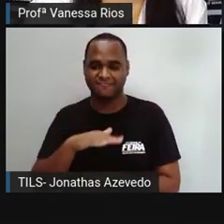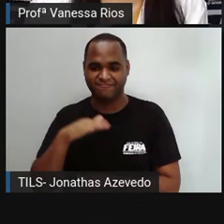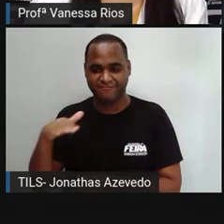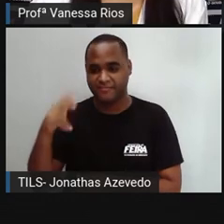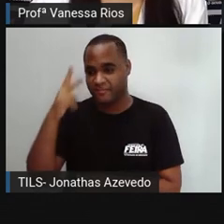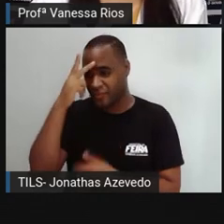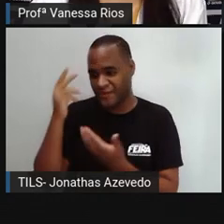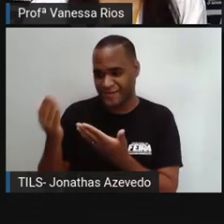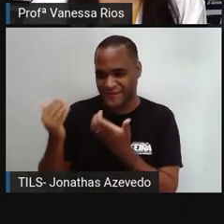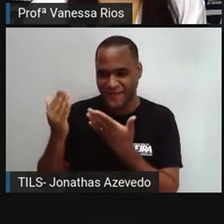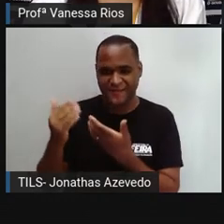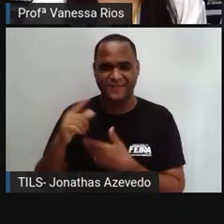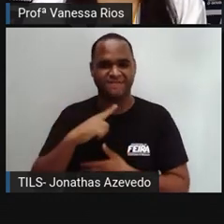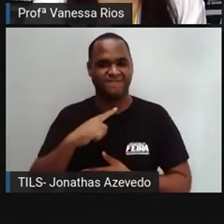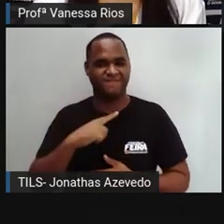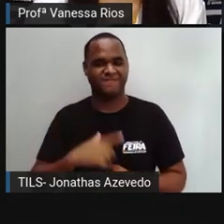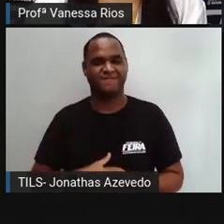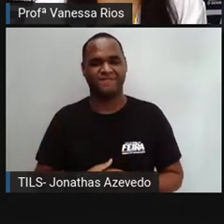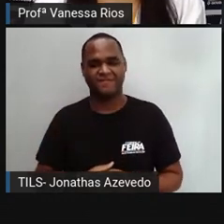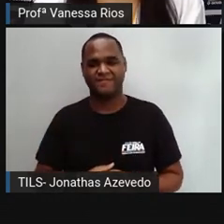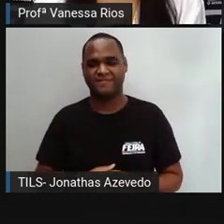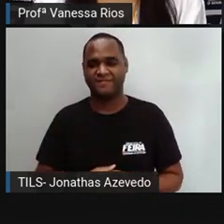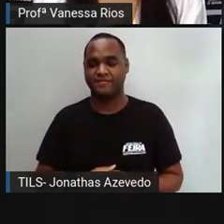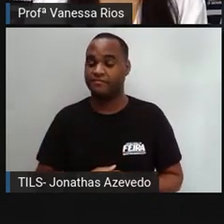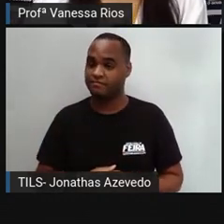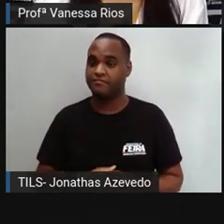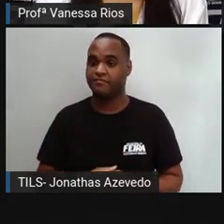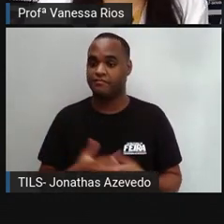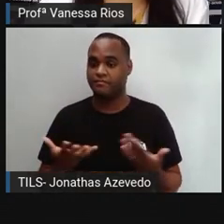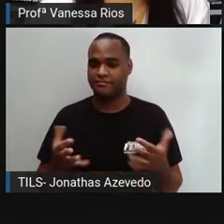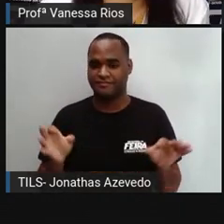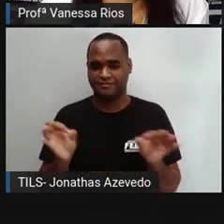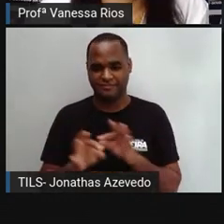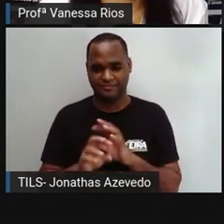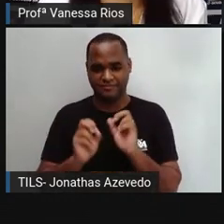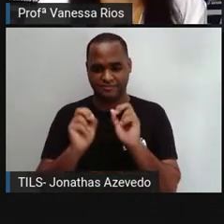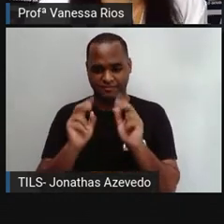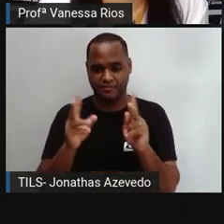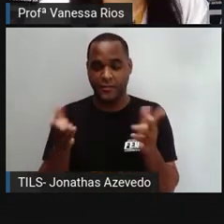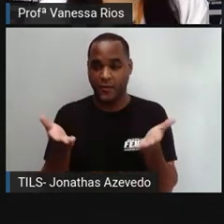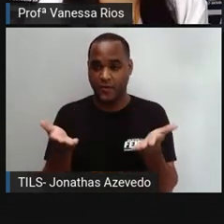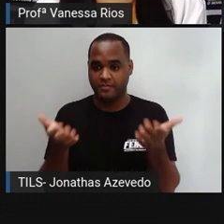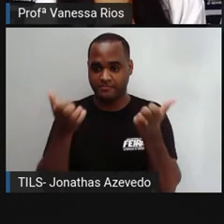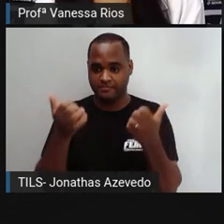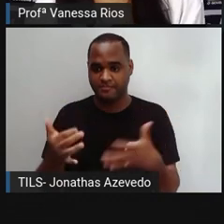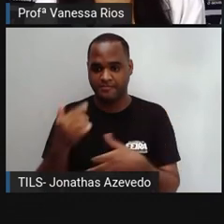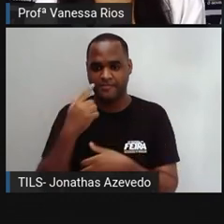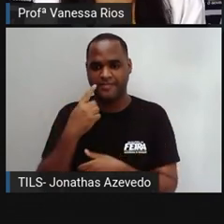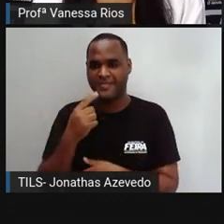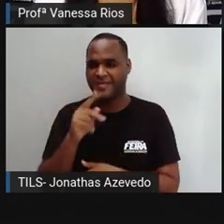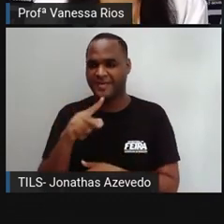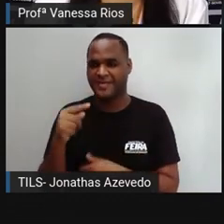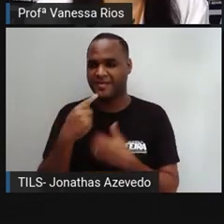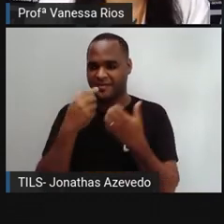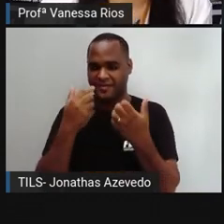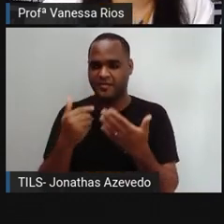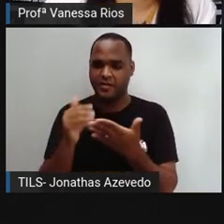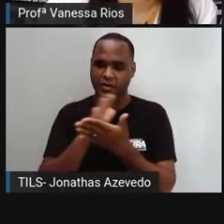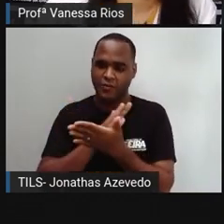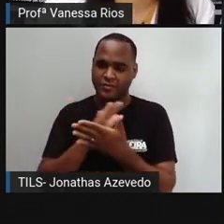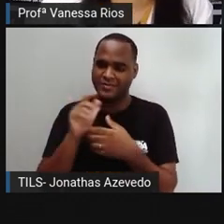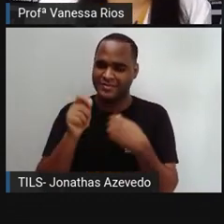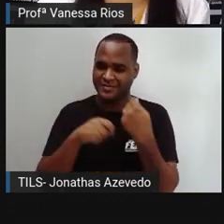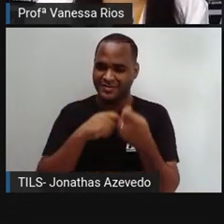pessoas mais jovens. E aí, para encerrarmos esse momento, a PRO conclui aí com algumas